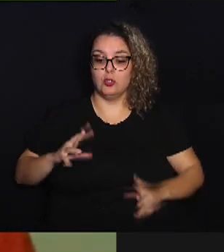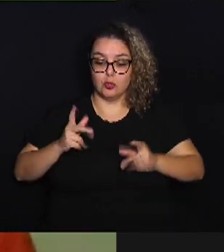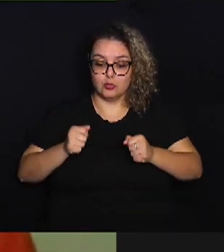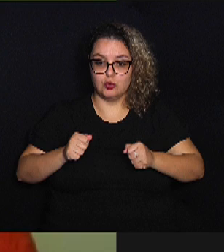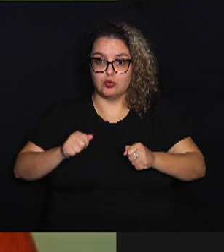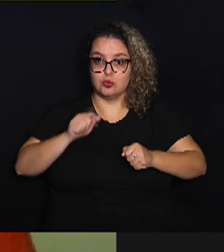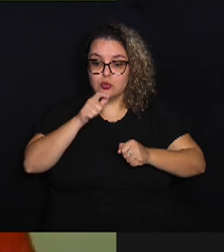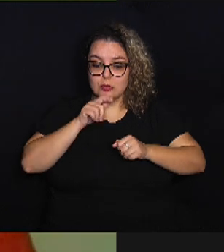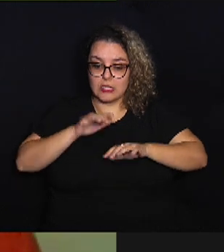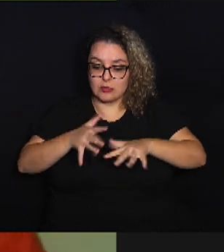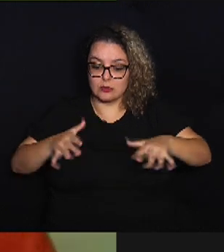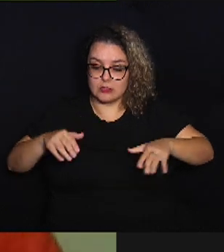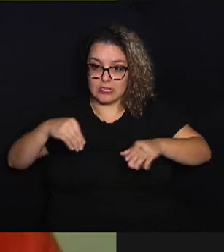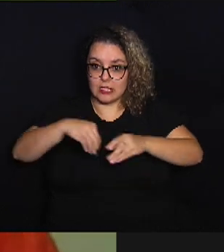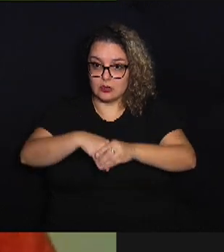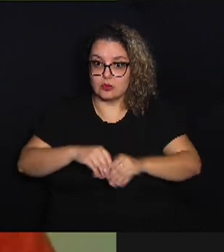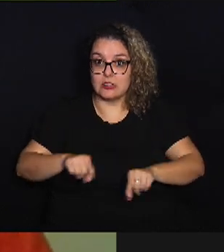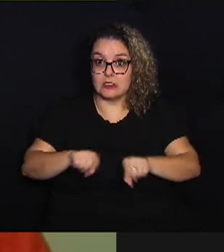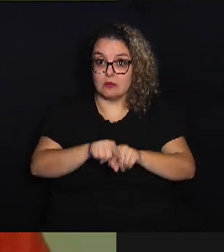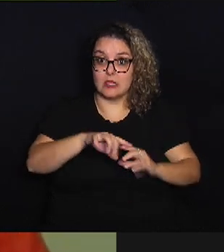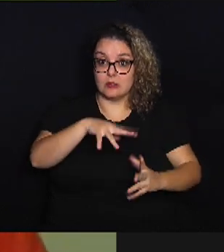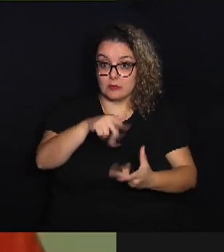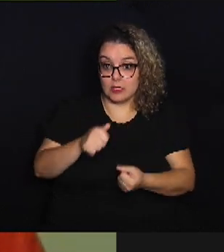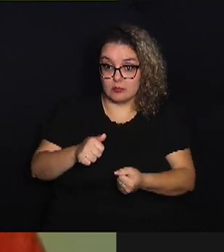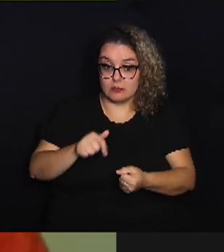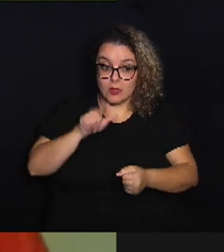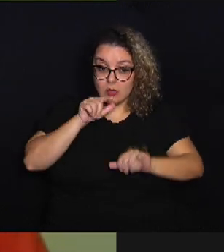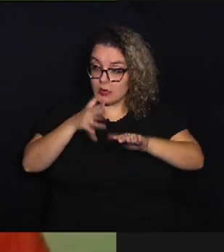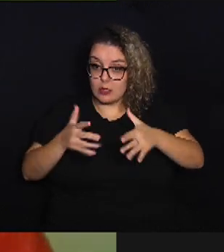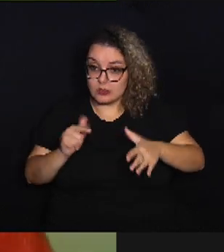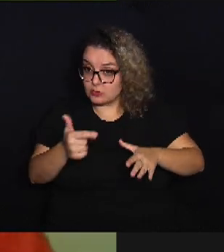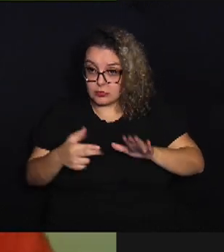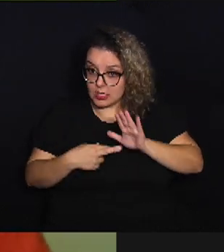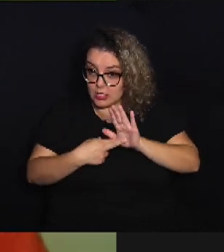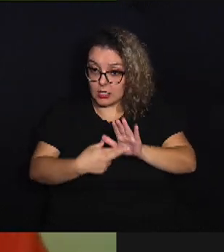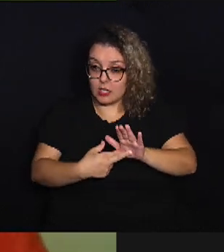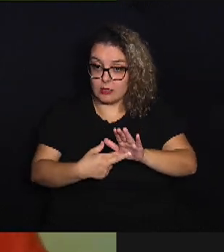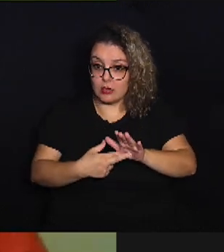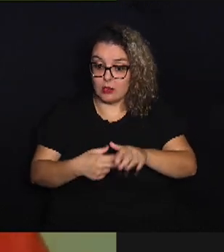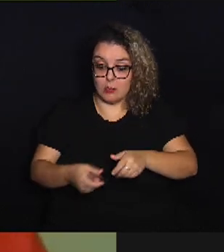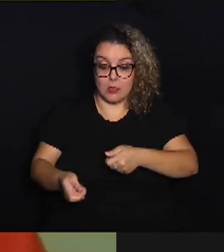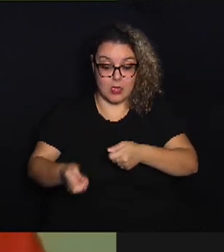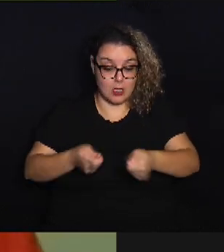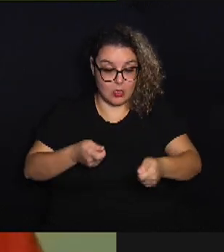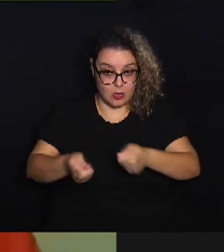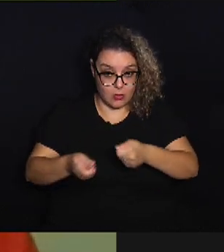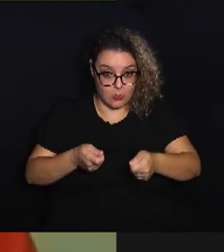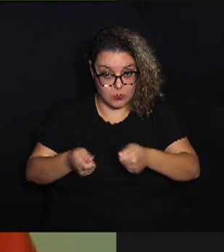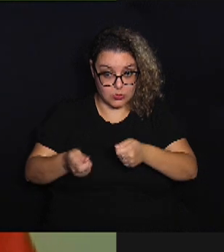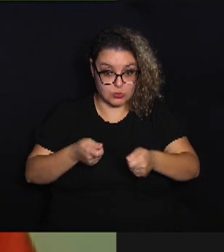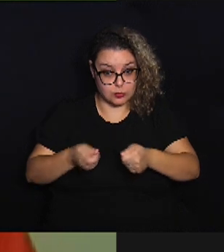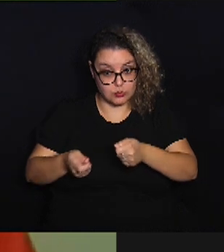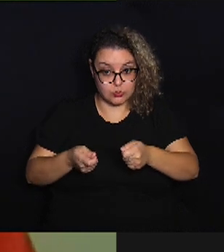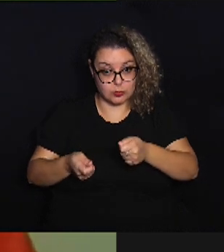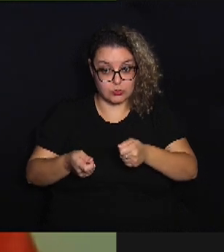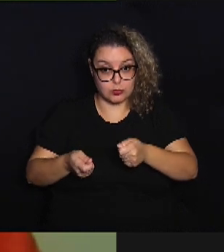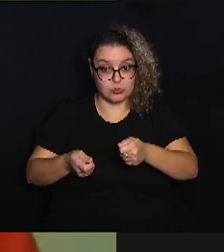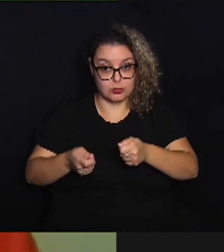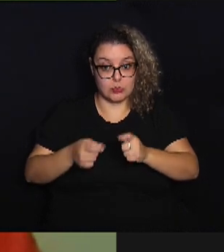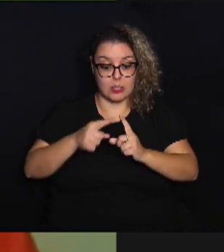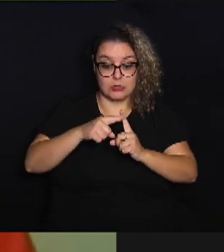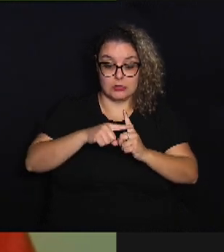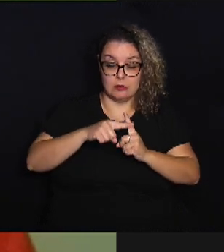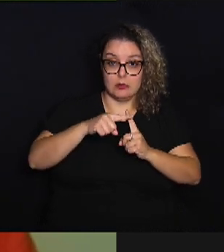o oceano não tem nenhuma referência para controlar a sua temperatura